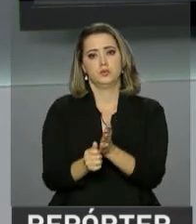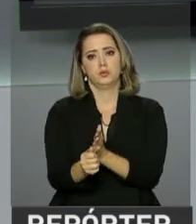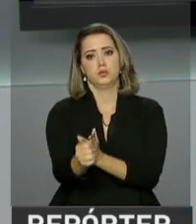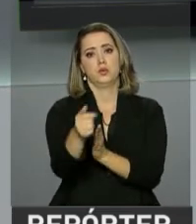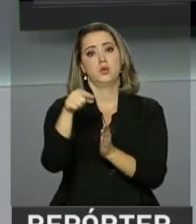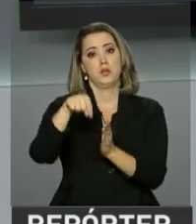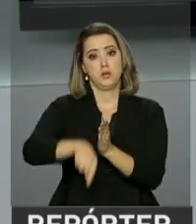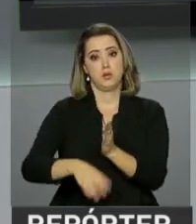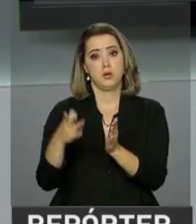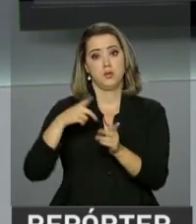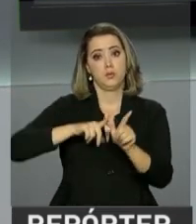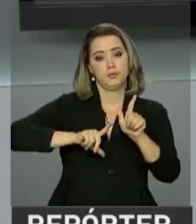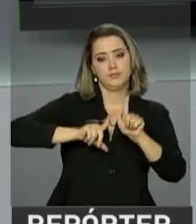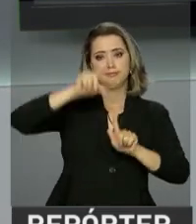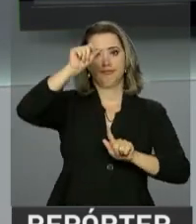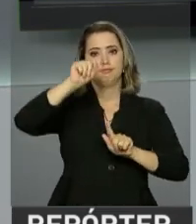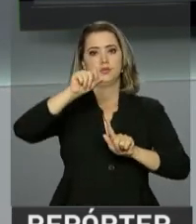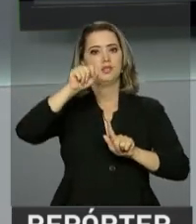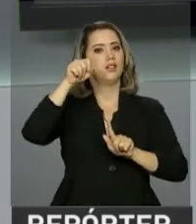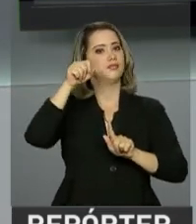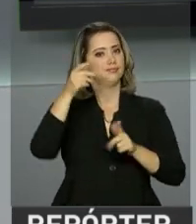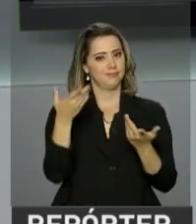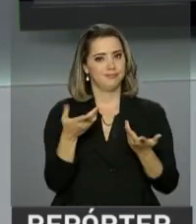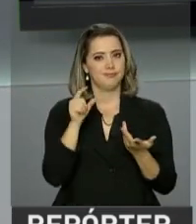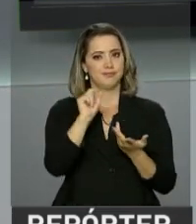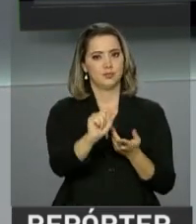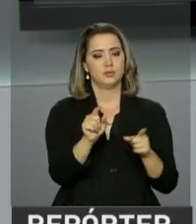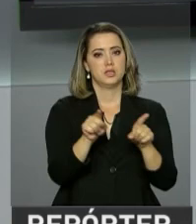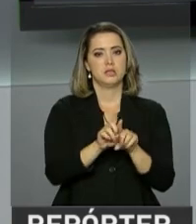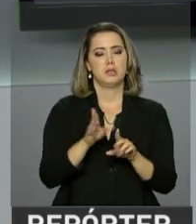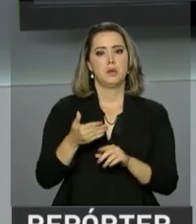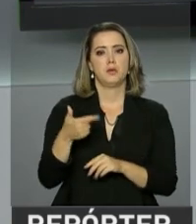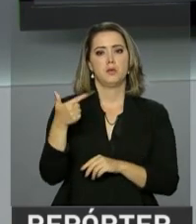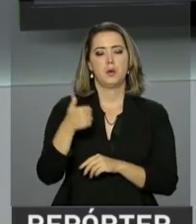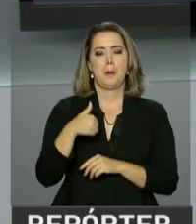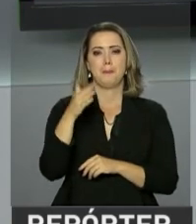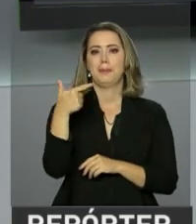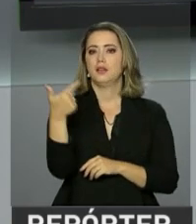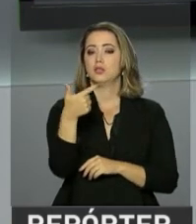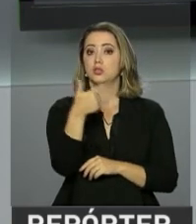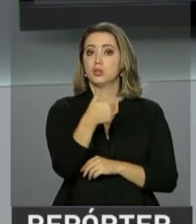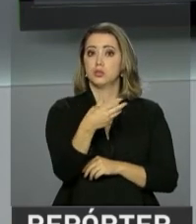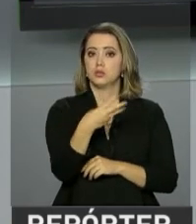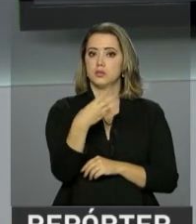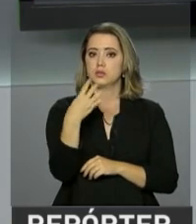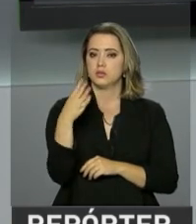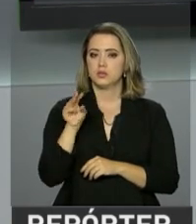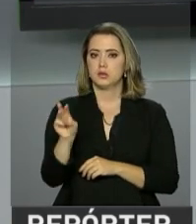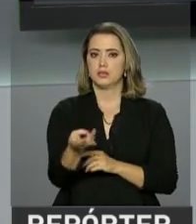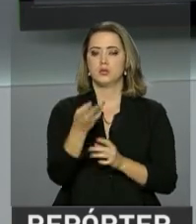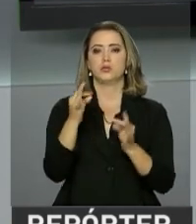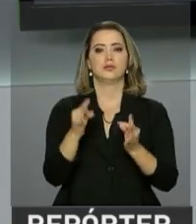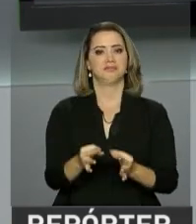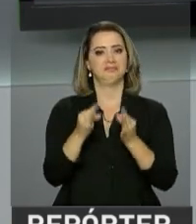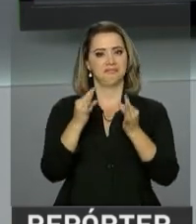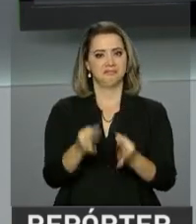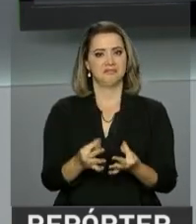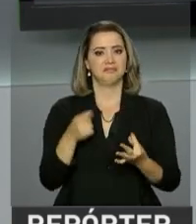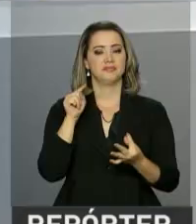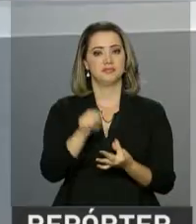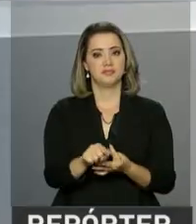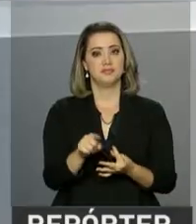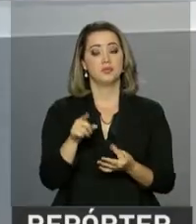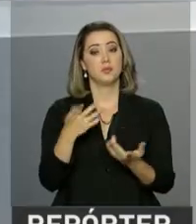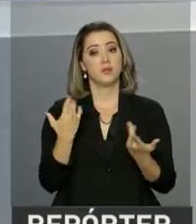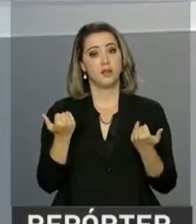de grãos 2016-2017 baterá recorde e será superior a 234 milhões de toneladas.